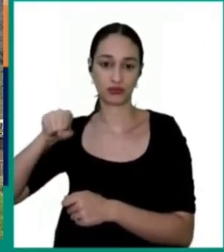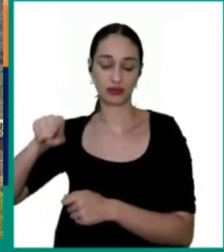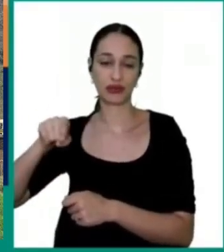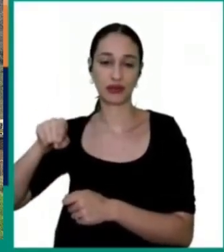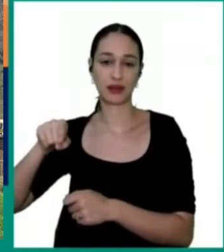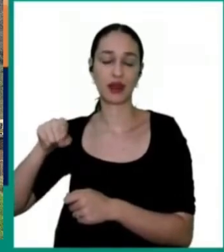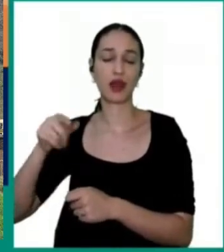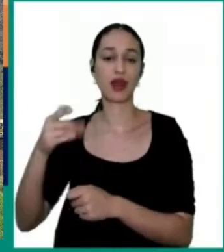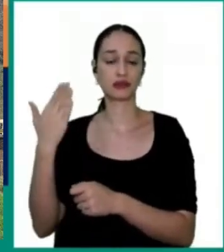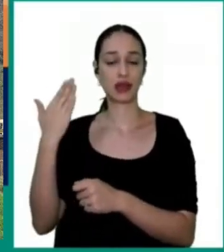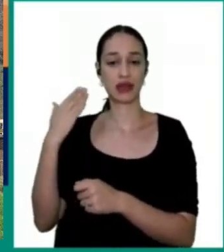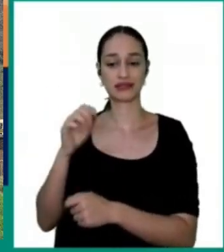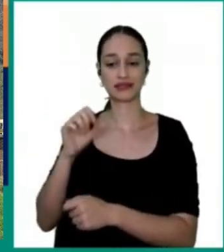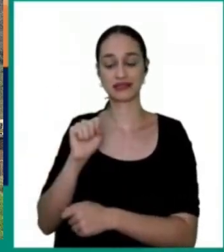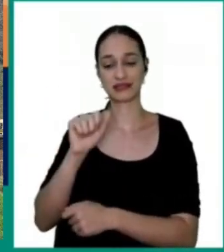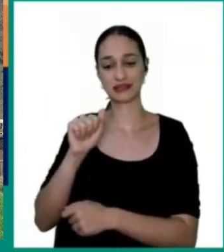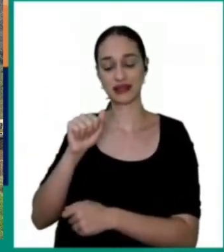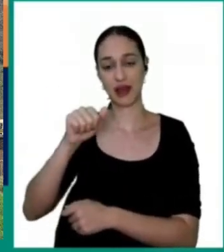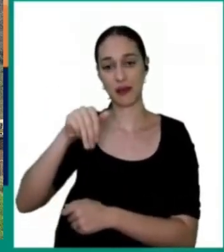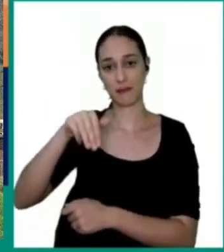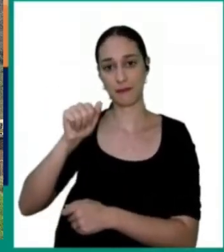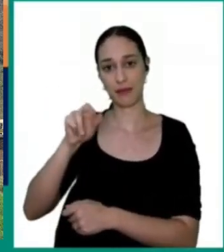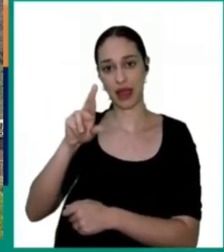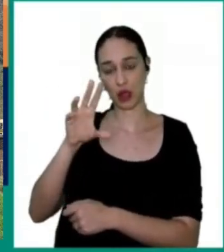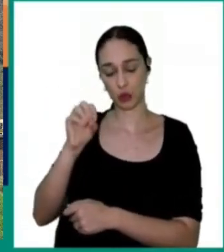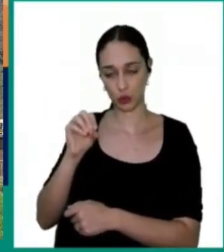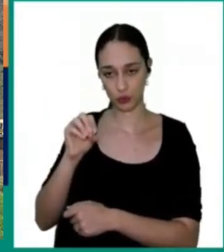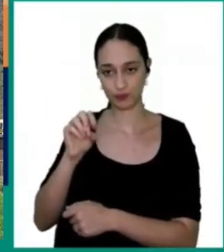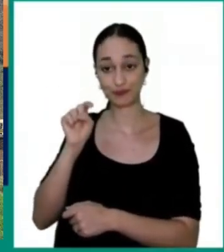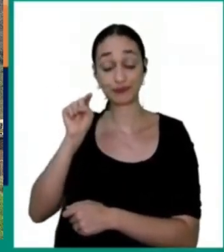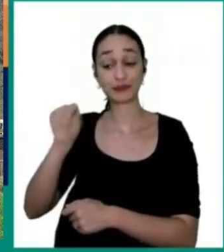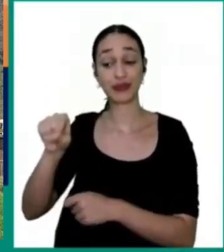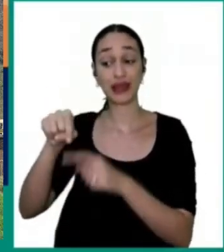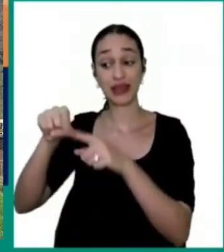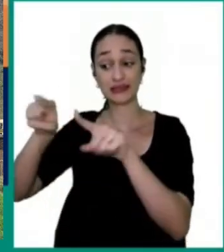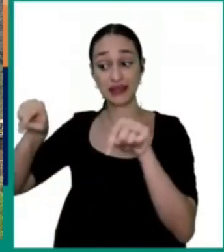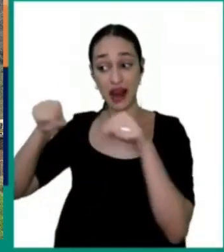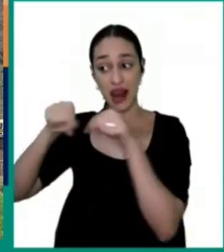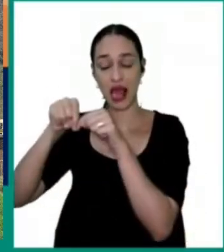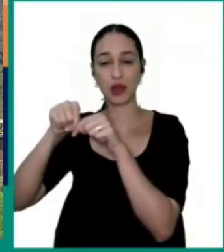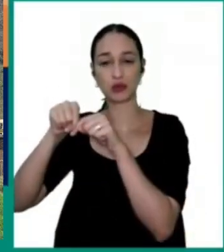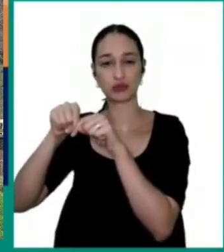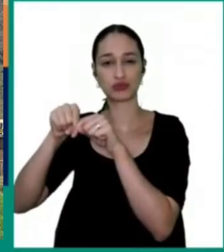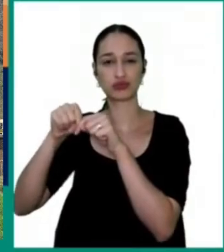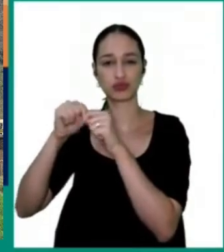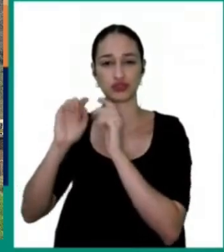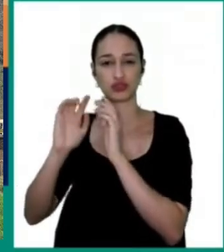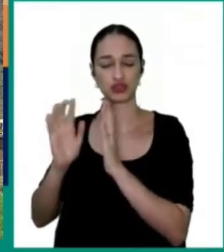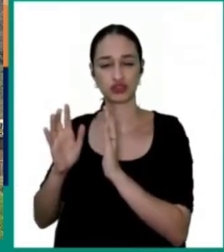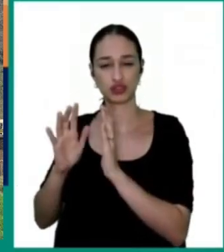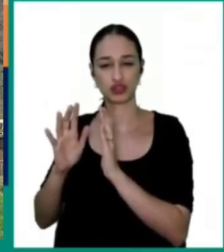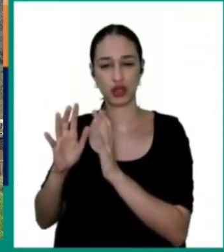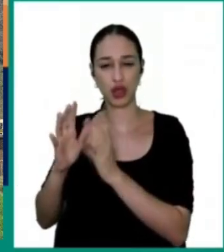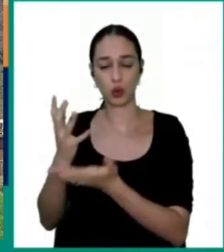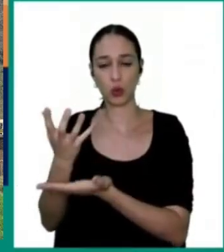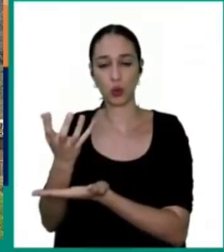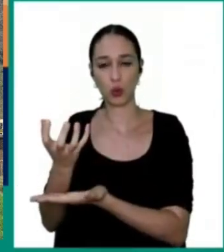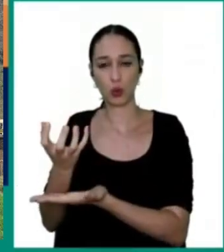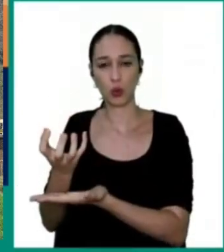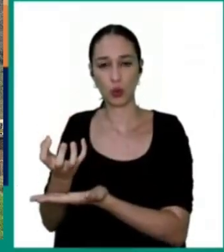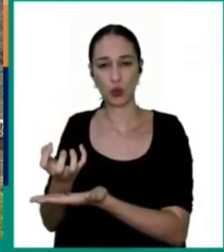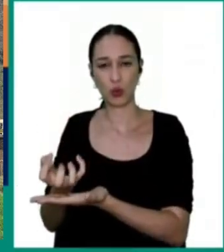Essa ET, já há algum tempo, ela estava com um processo deteriorado, erosivo, em uma das suas paredes.